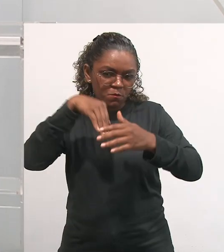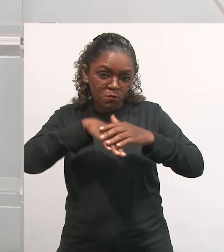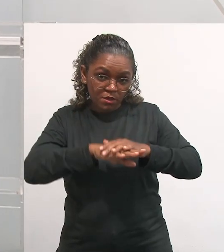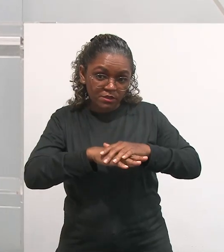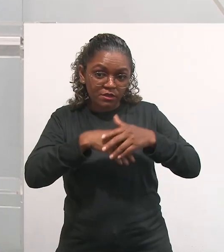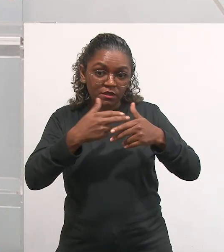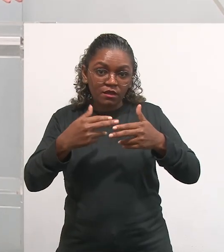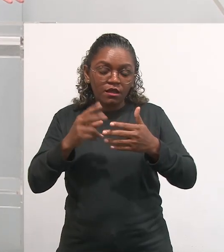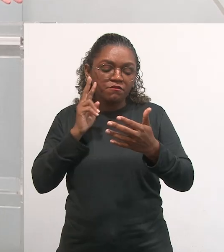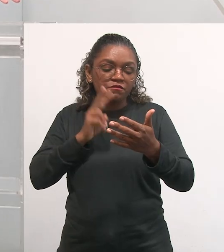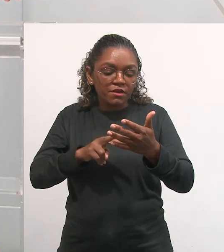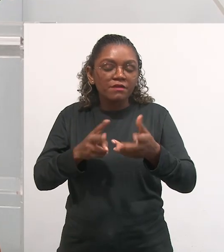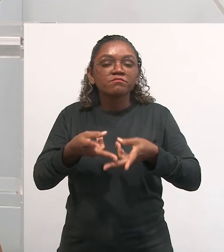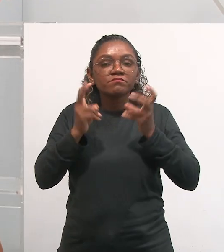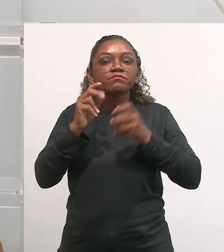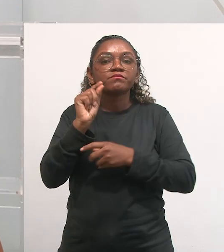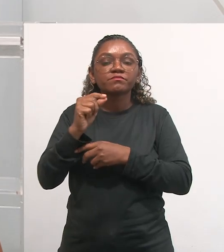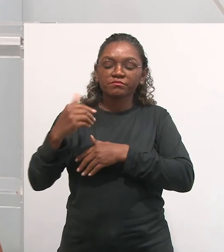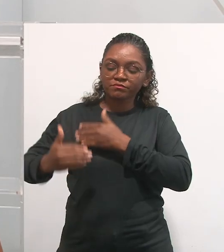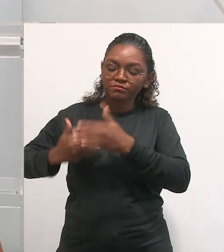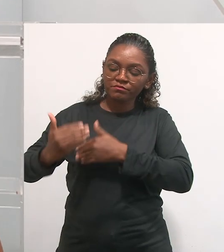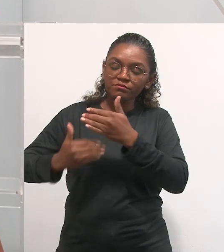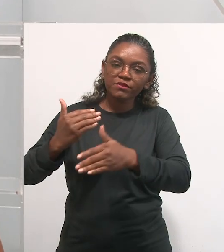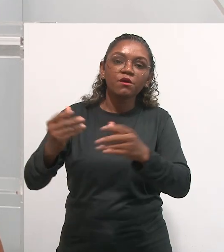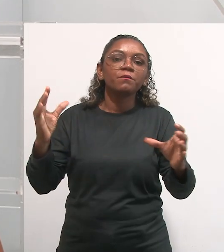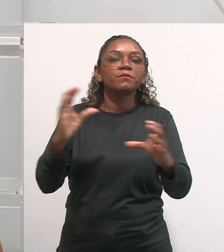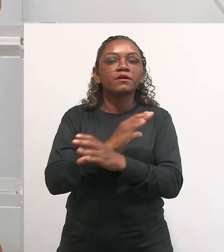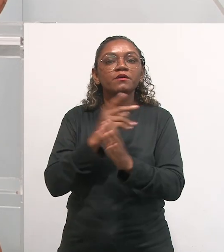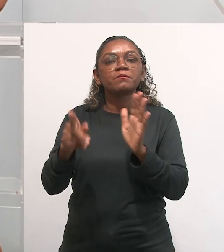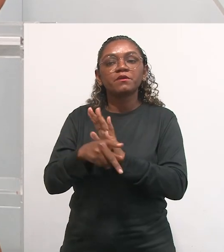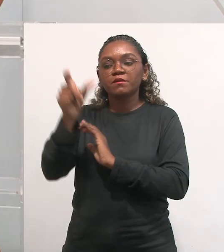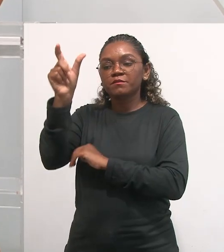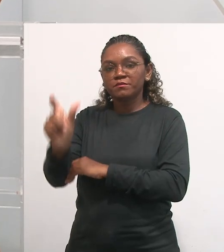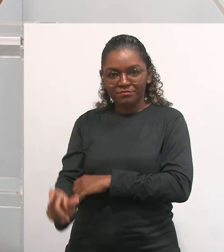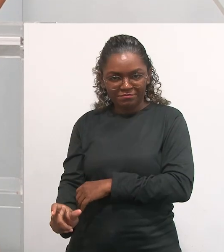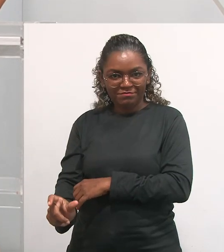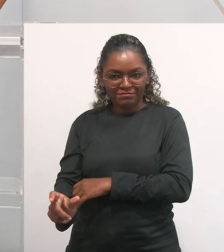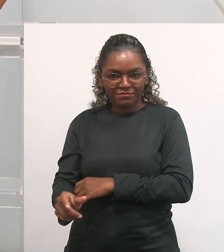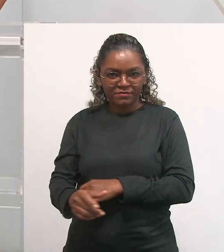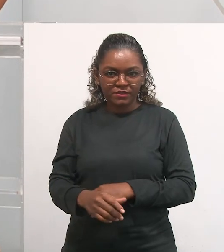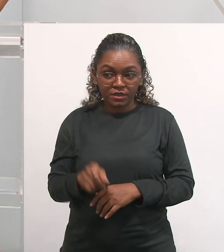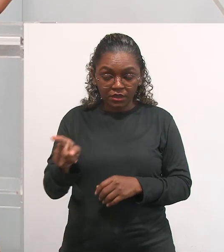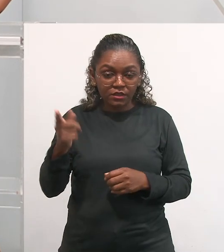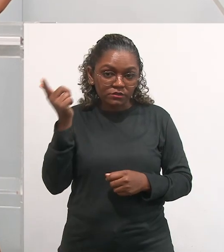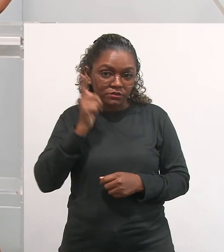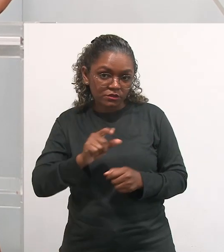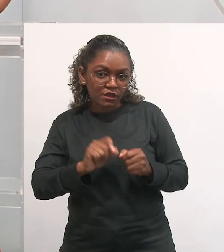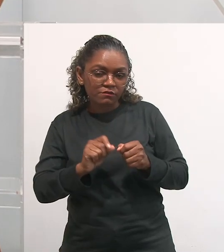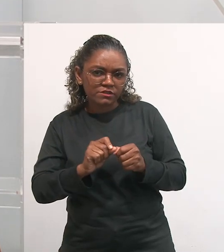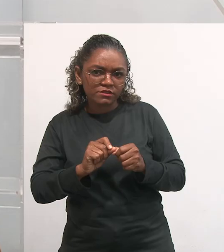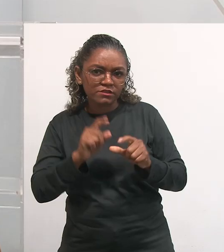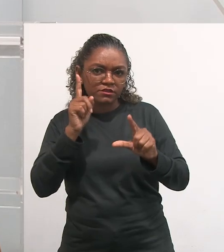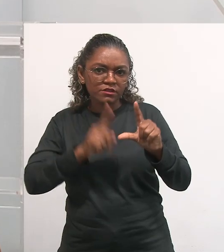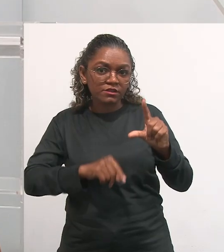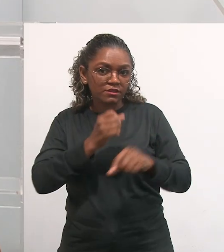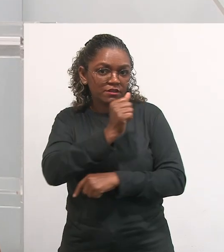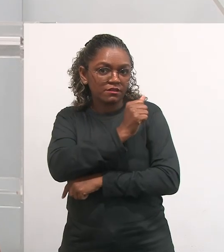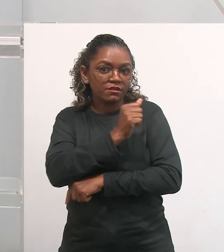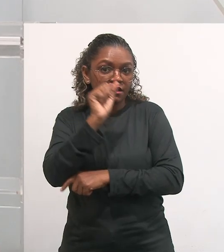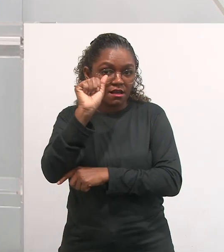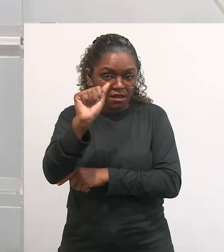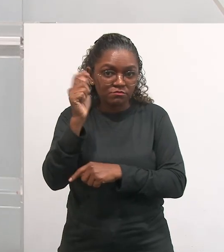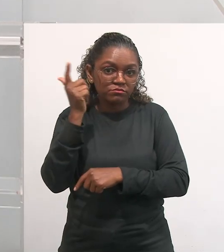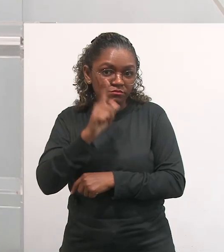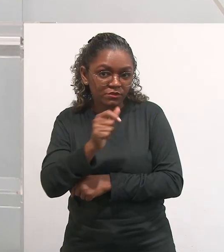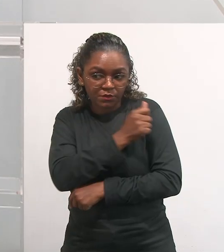desenvolvimento do sujeito, não? Olha, ele faz o A ou ele não faz o A? Mas, de repente, ele